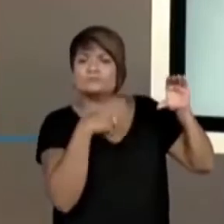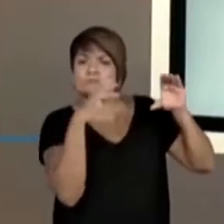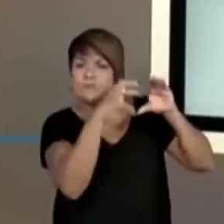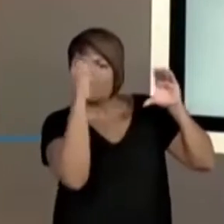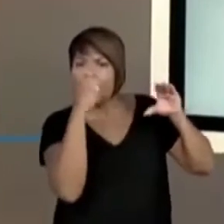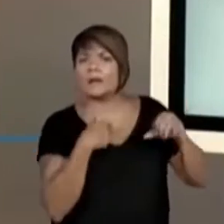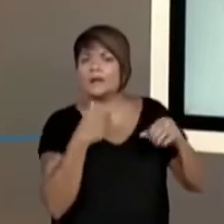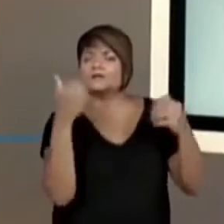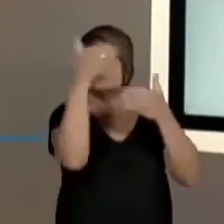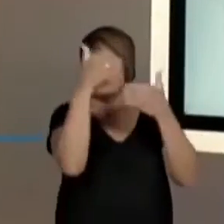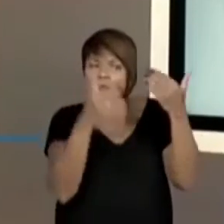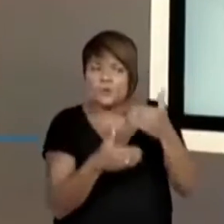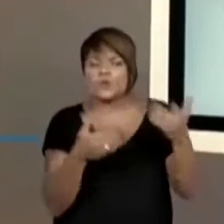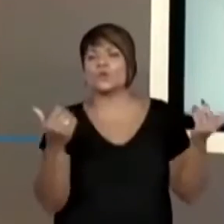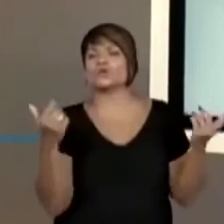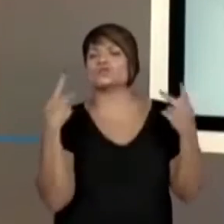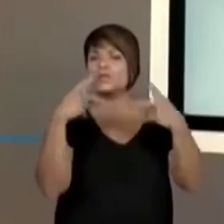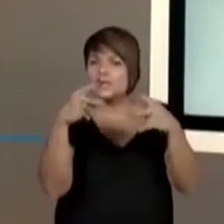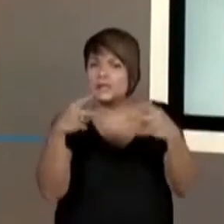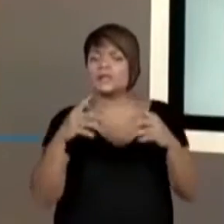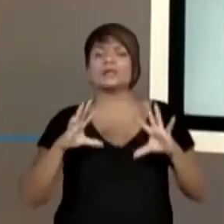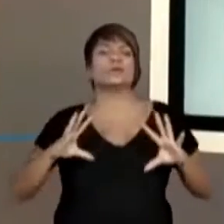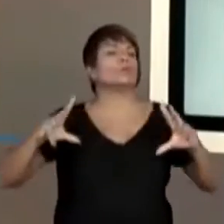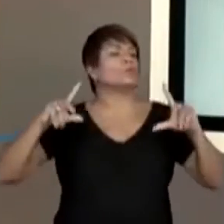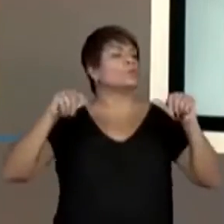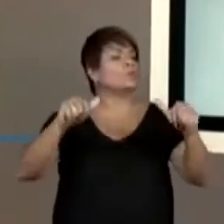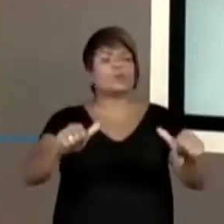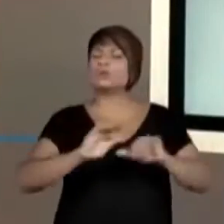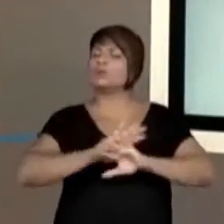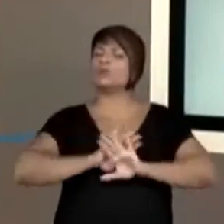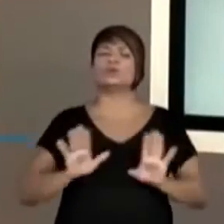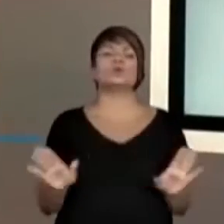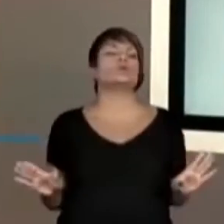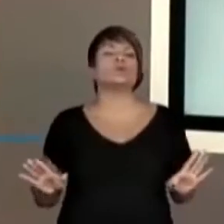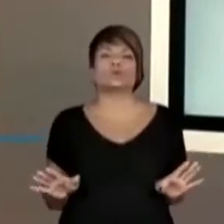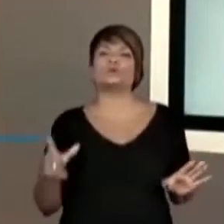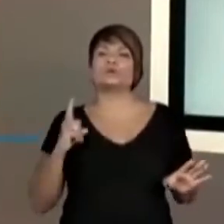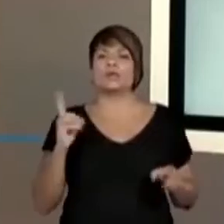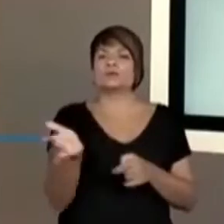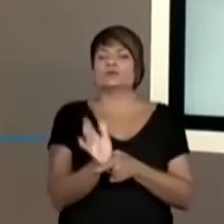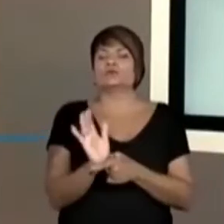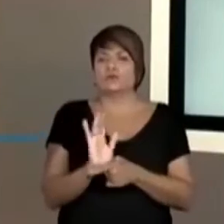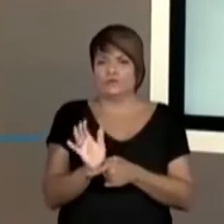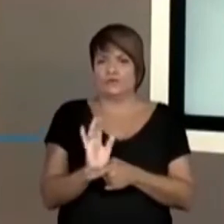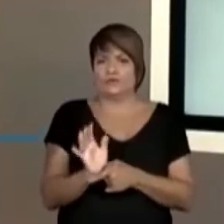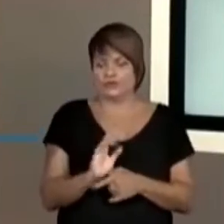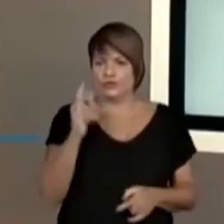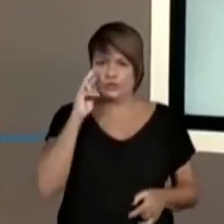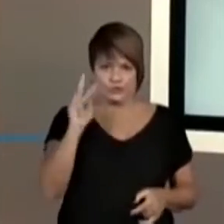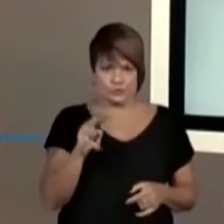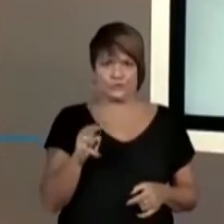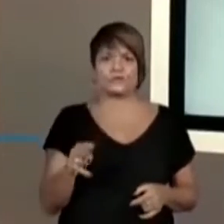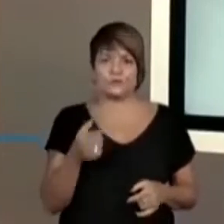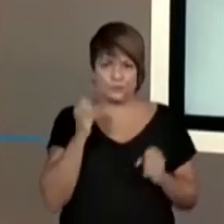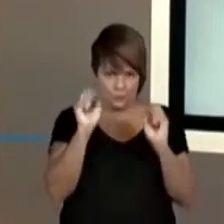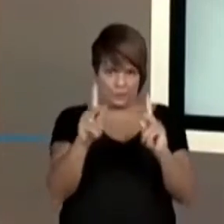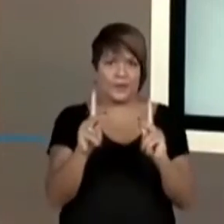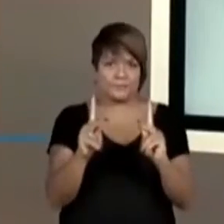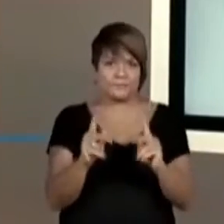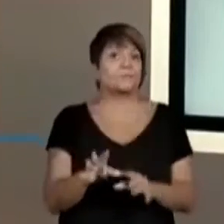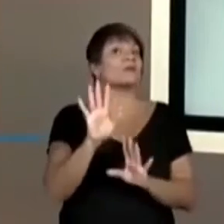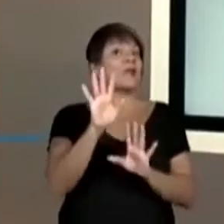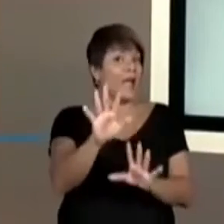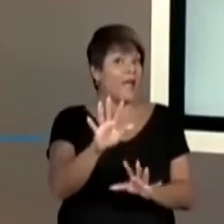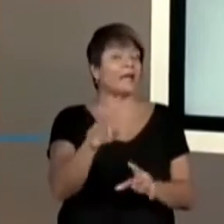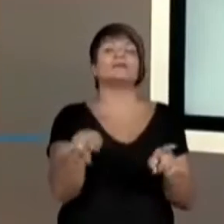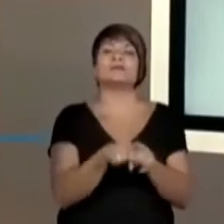o material da aula, que nessa tela que a gente está, tem o link do vídeo que nós acabamos de assistir, ok? Ah, e já